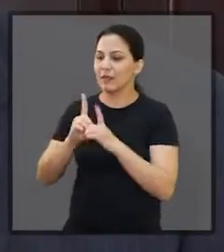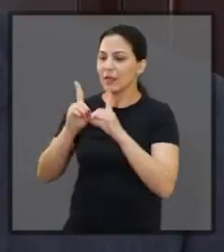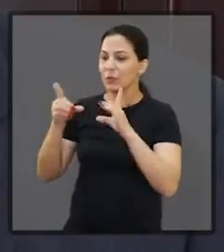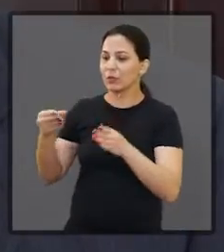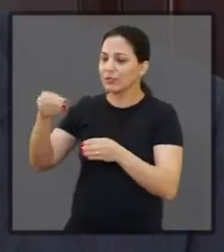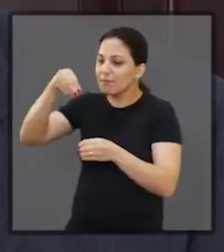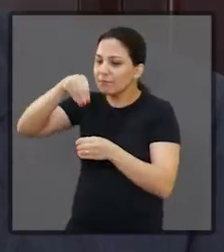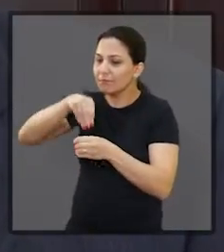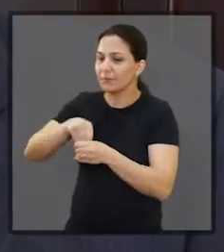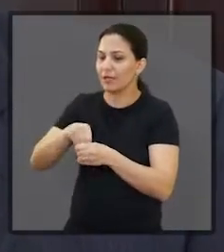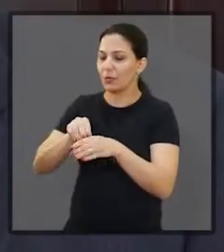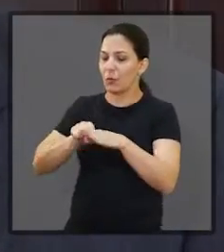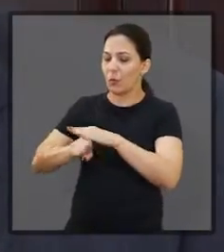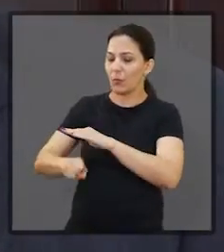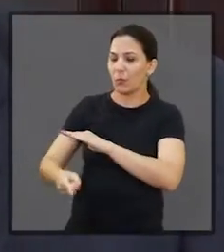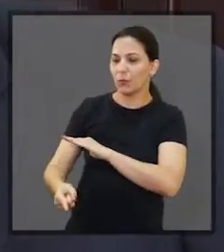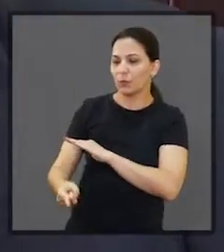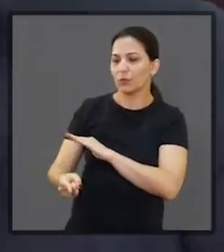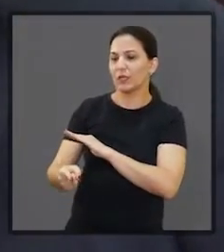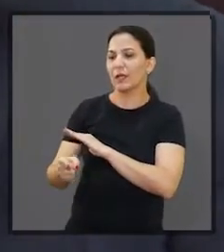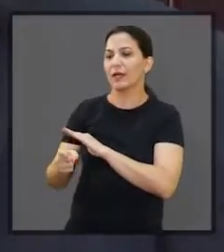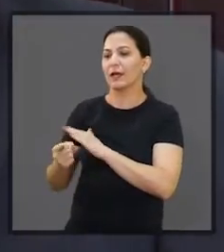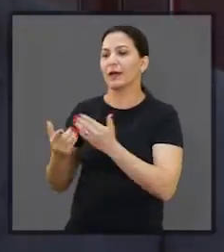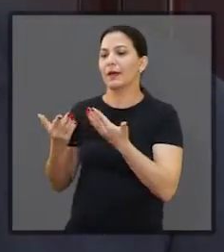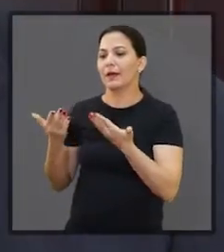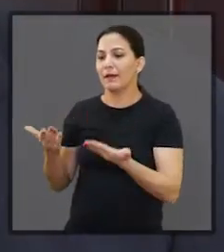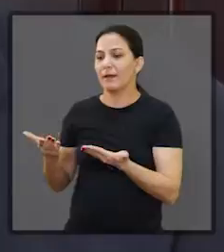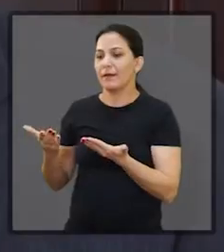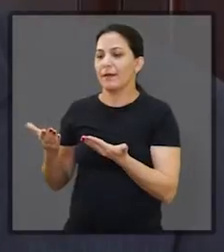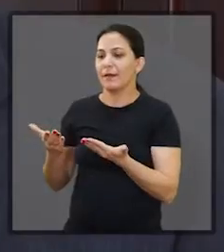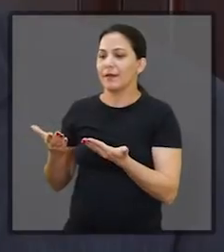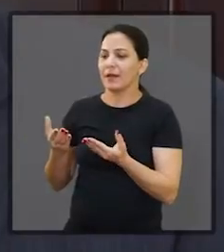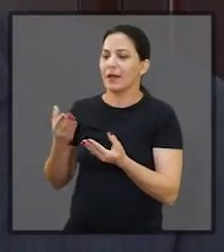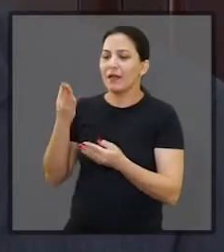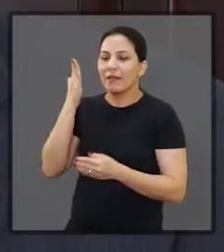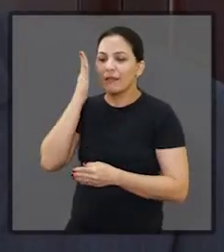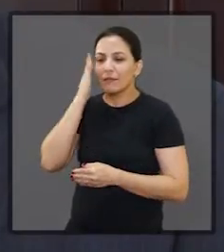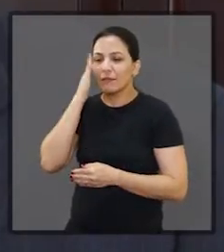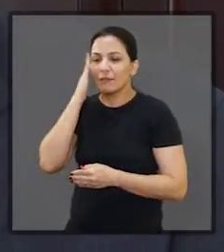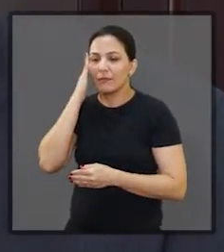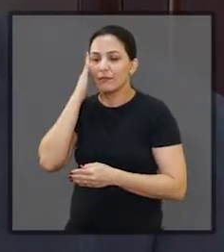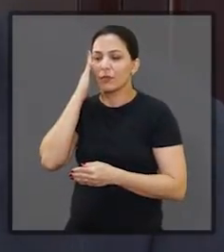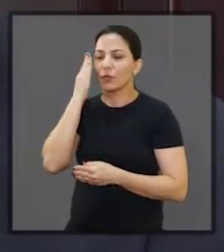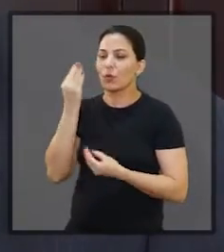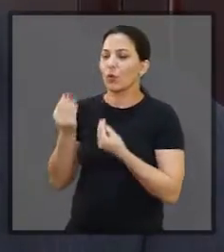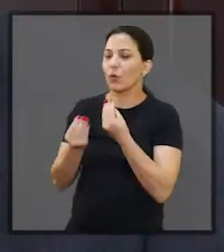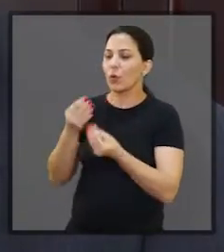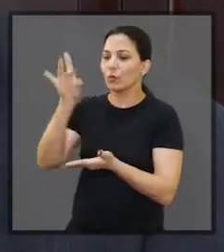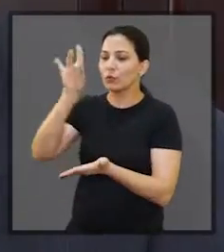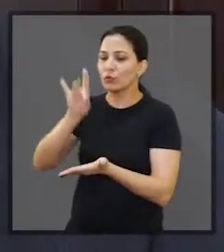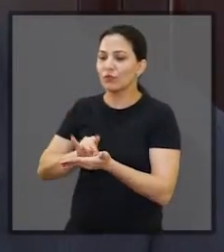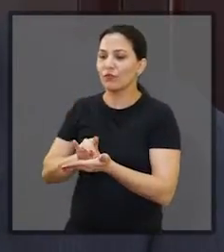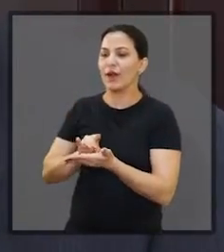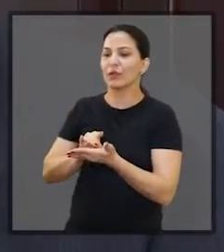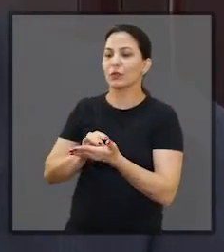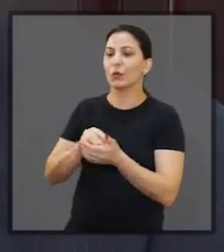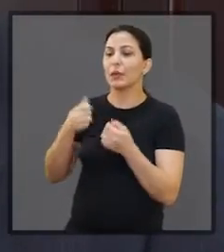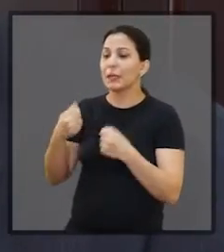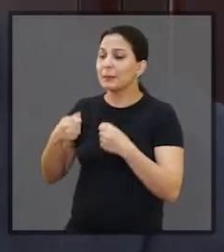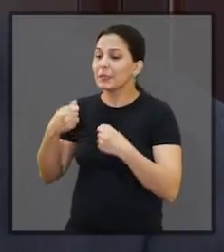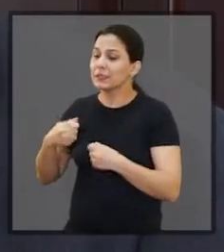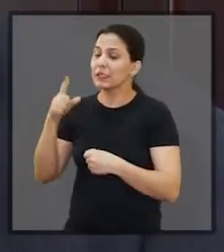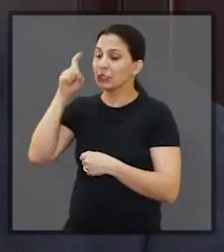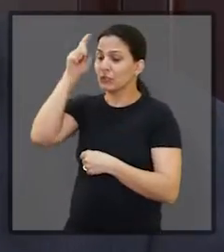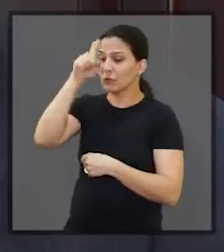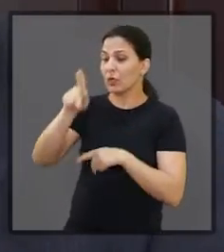democracia e se aprofundar a compreensão daquilo que é realmente o